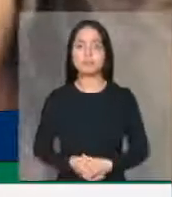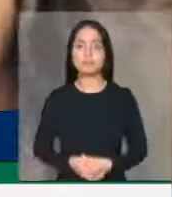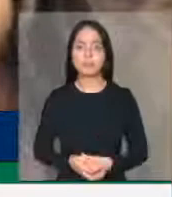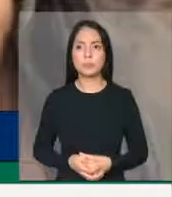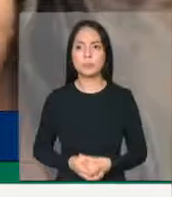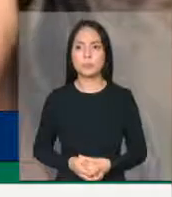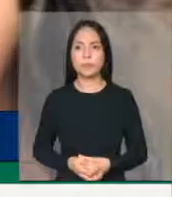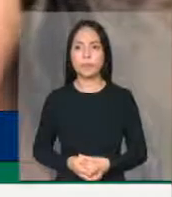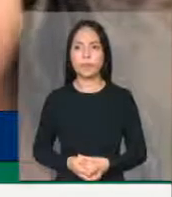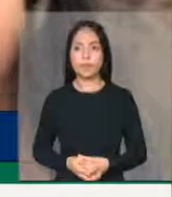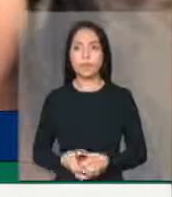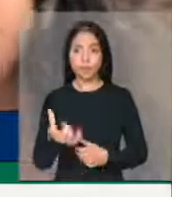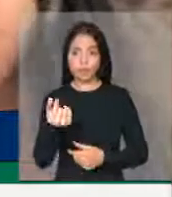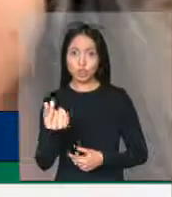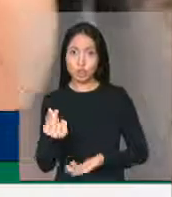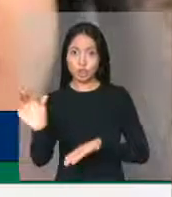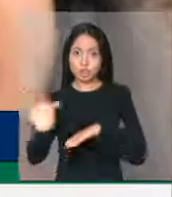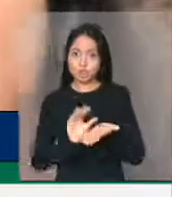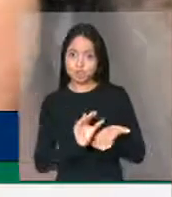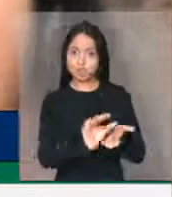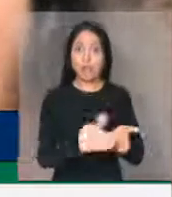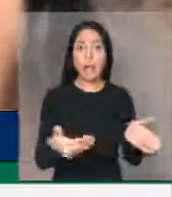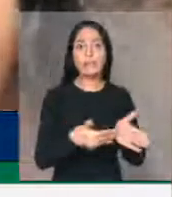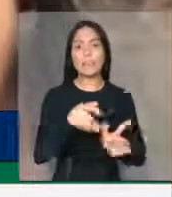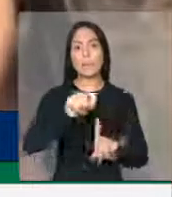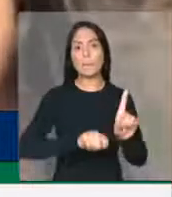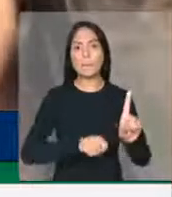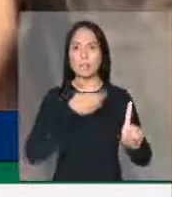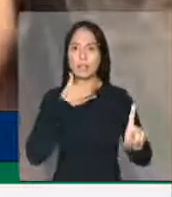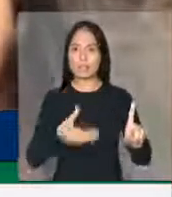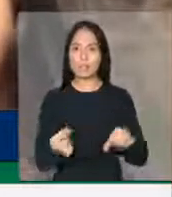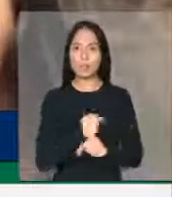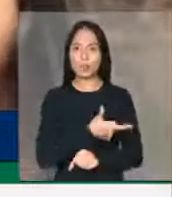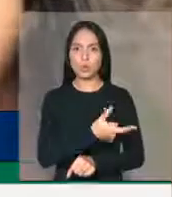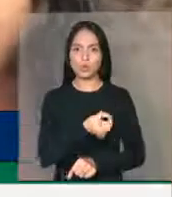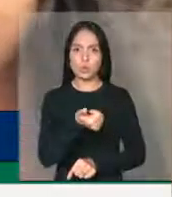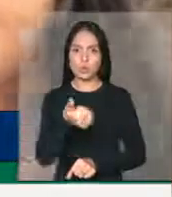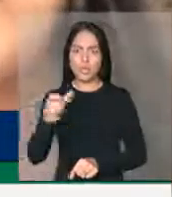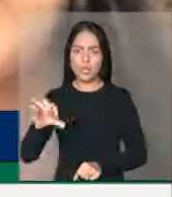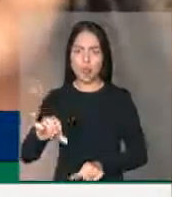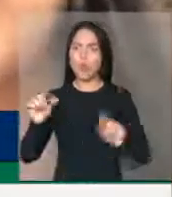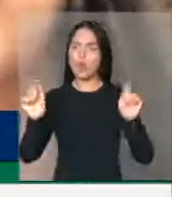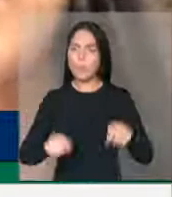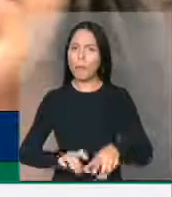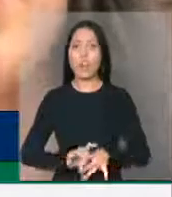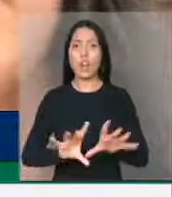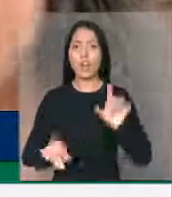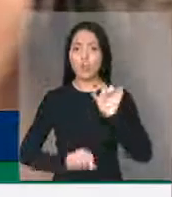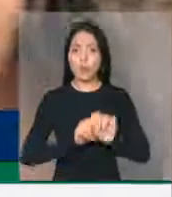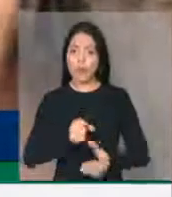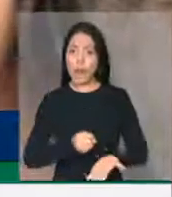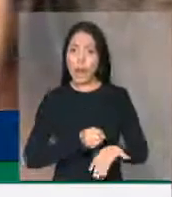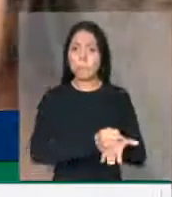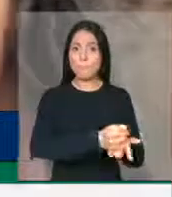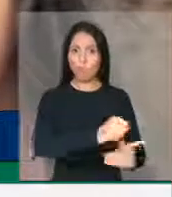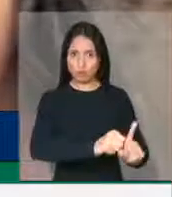provenientes de repassos federais apurados até dezembro de 2019, constantes nos seus respectivos fundos de assistência social.